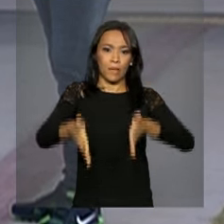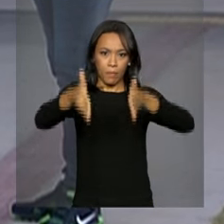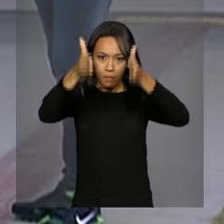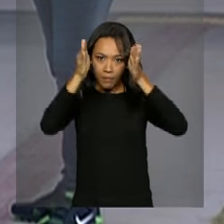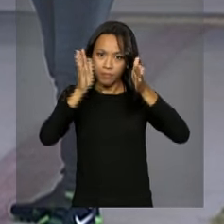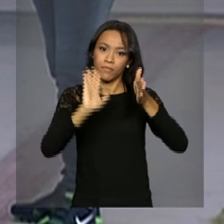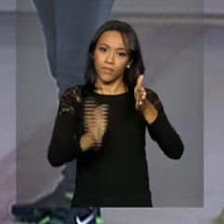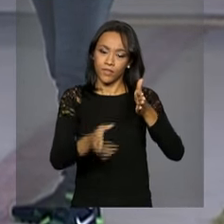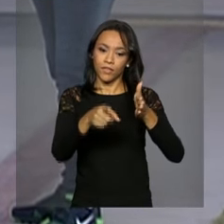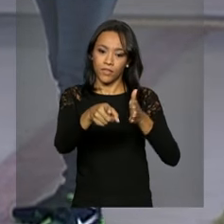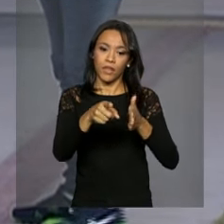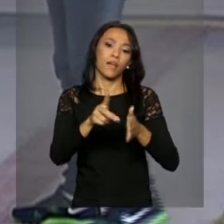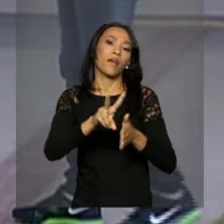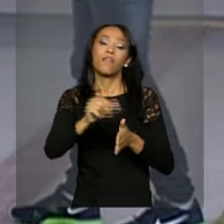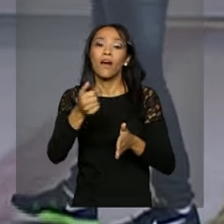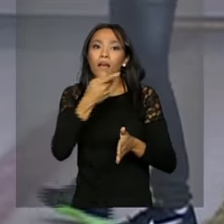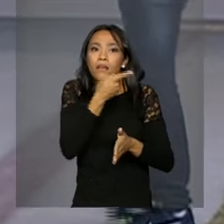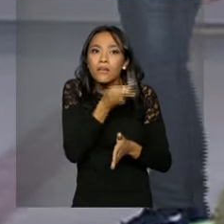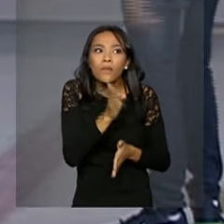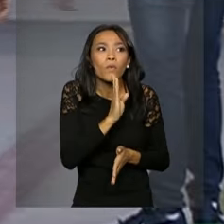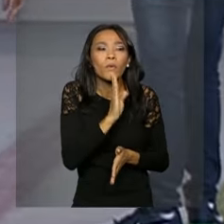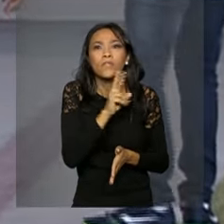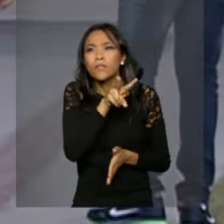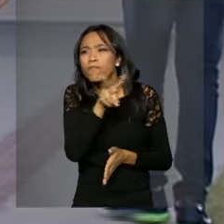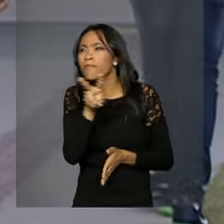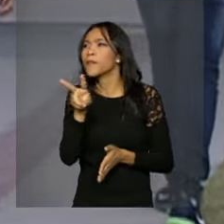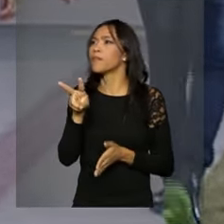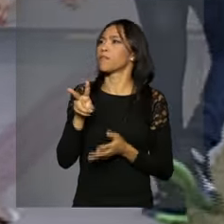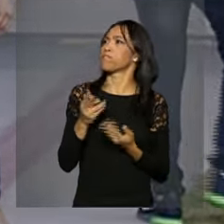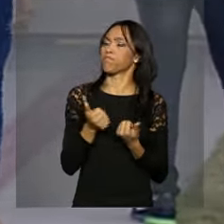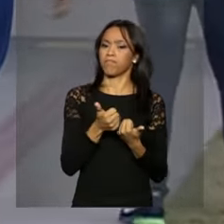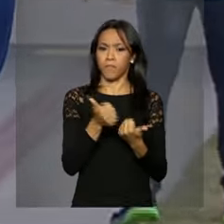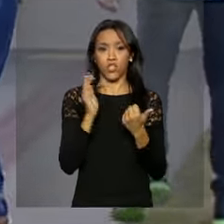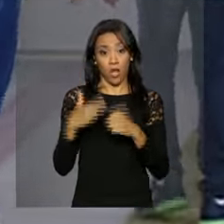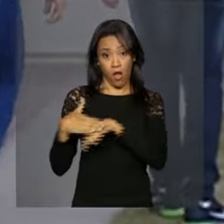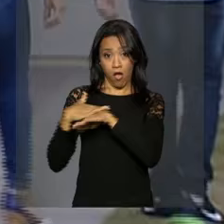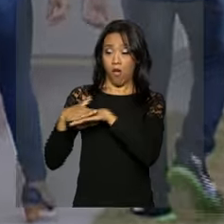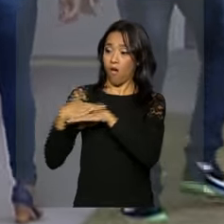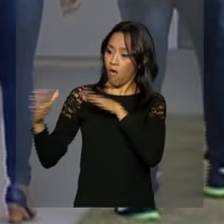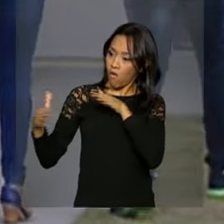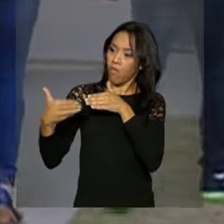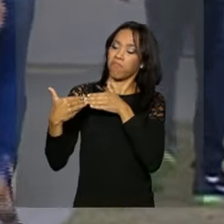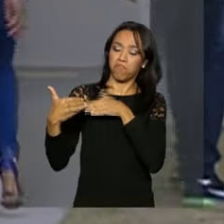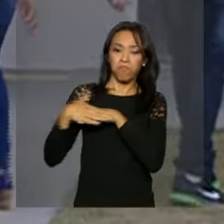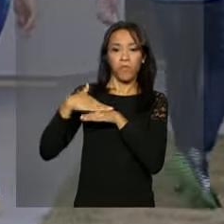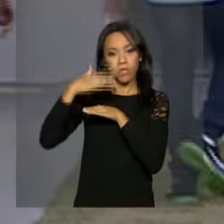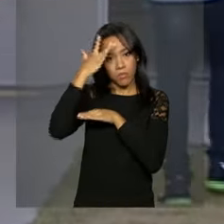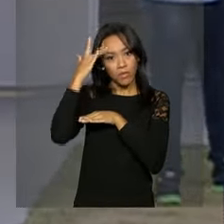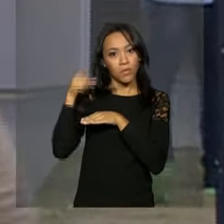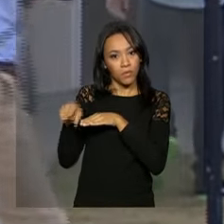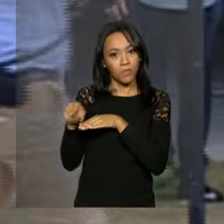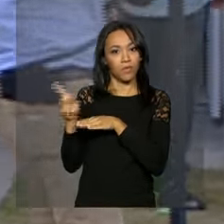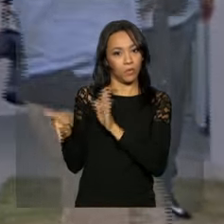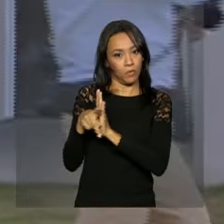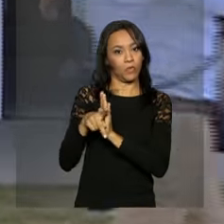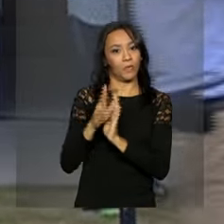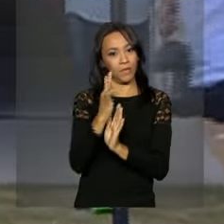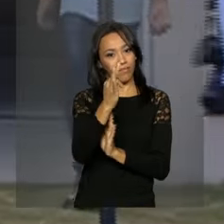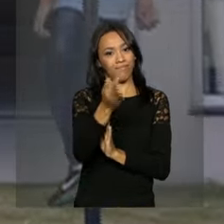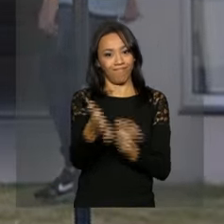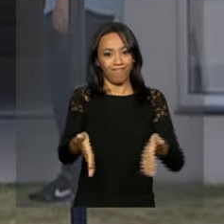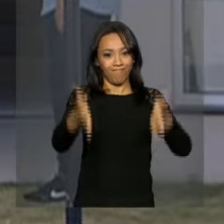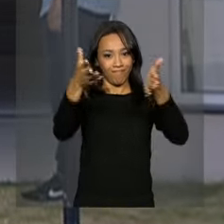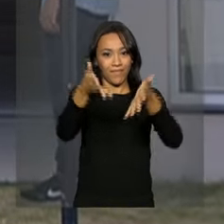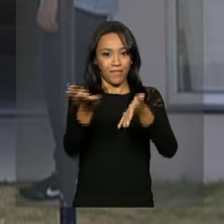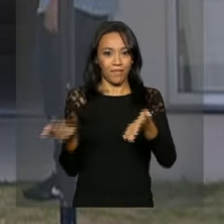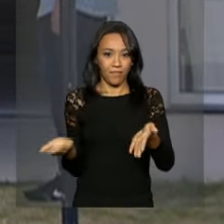em que ela vai visitar, já conversando com os moradores, os futuros moradores. E daqui a pouquinho a presidenta participa